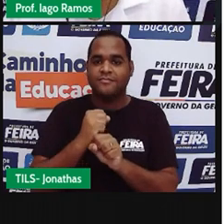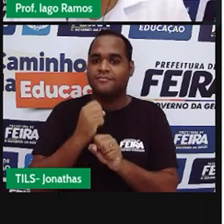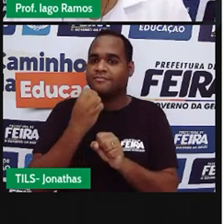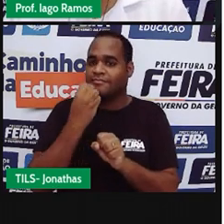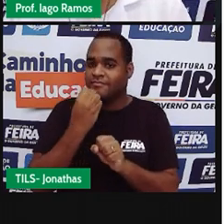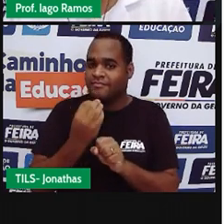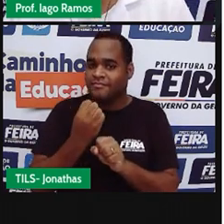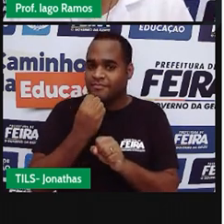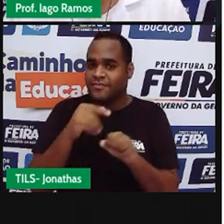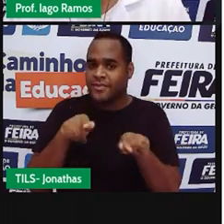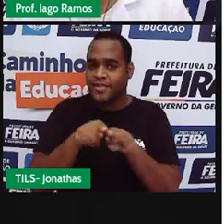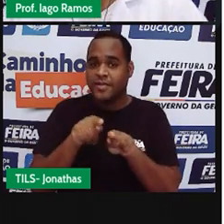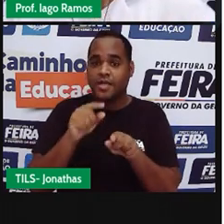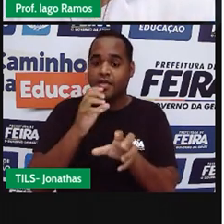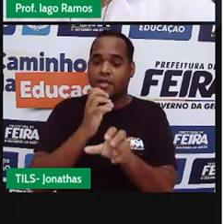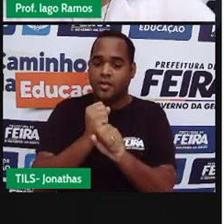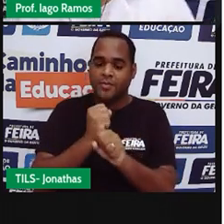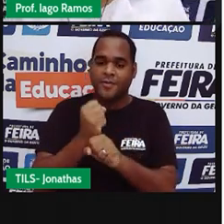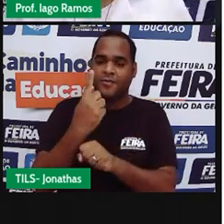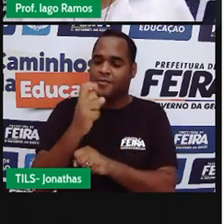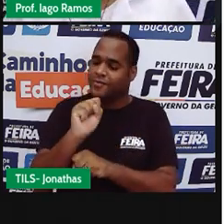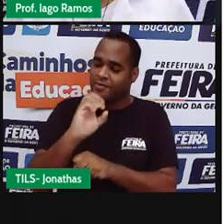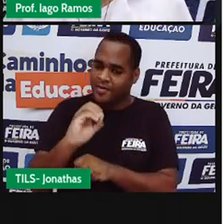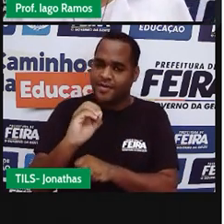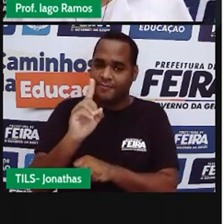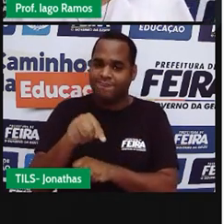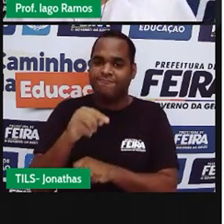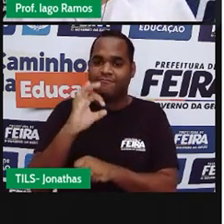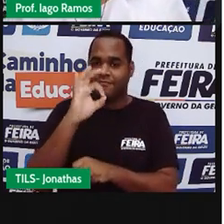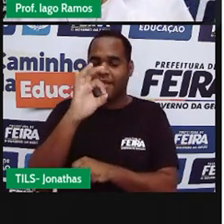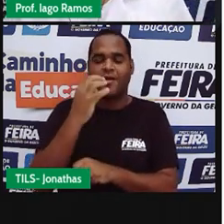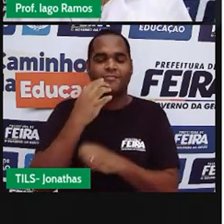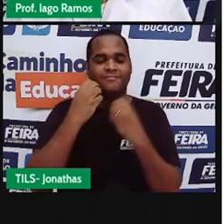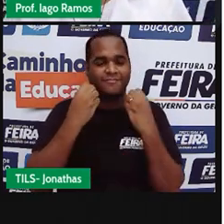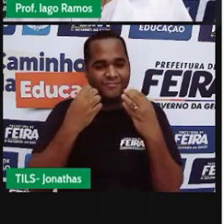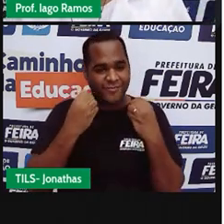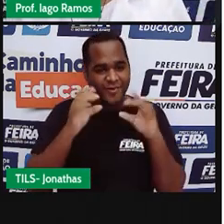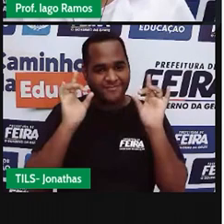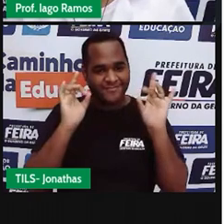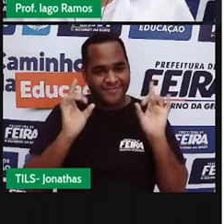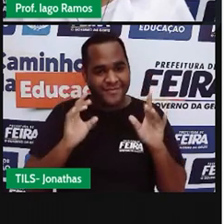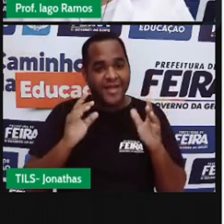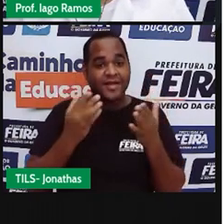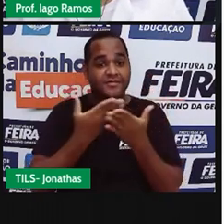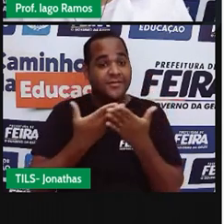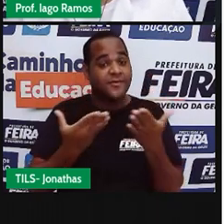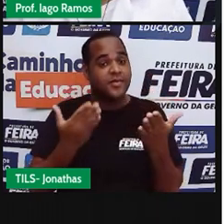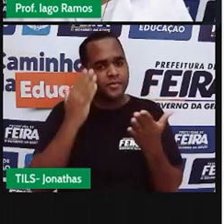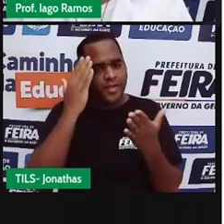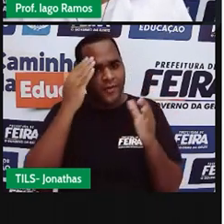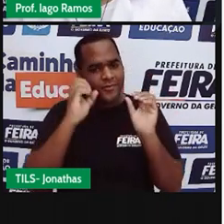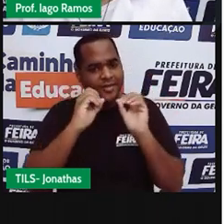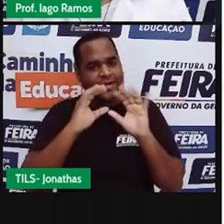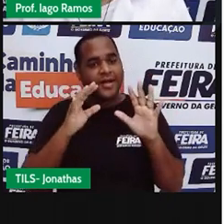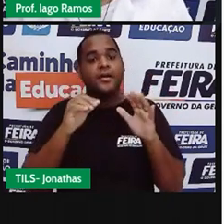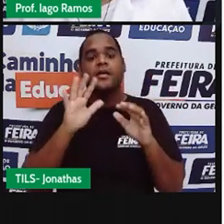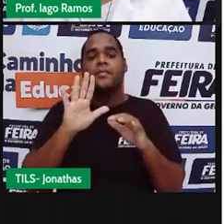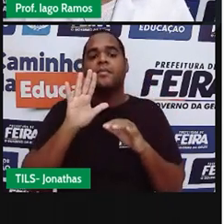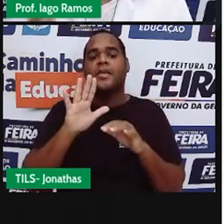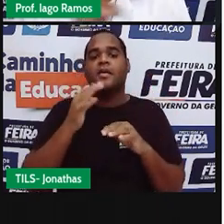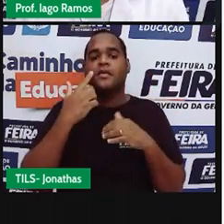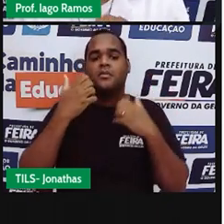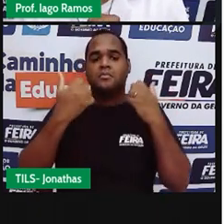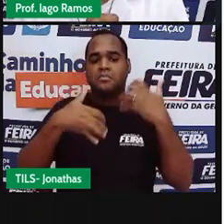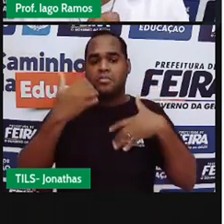dar 180 graus. Beleza, massa, bacana isso, né? Mas, mas, funciona